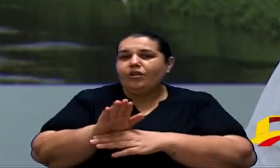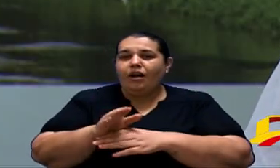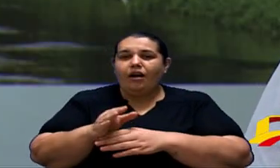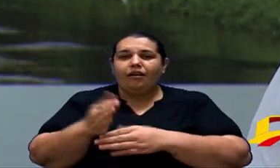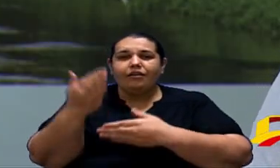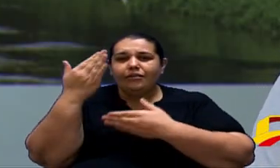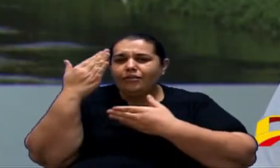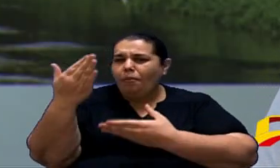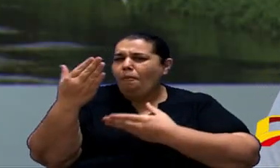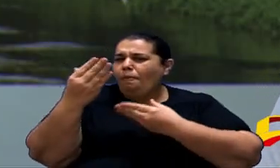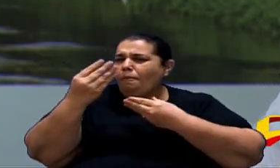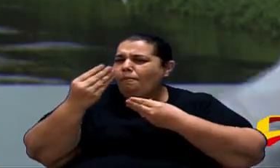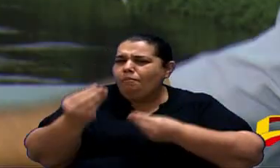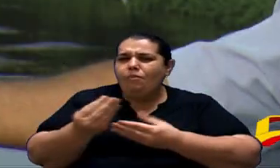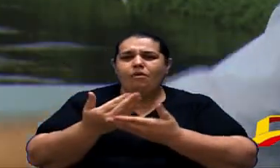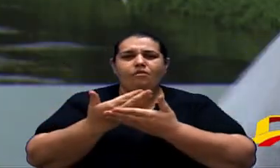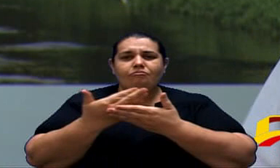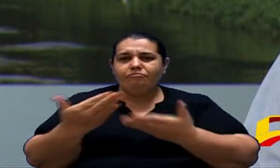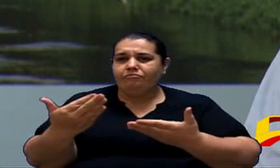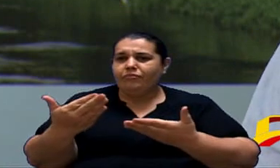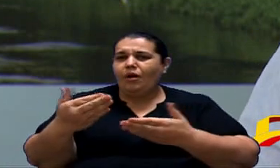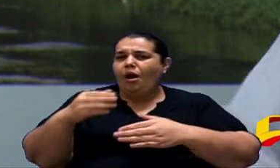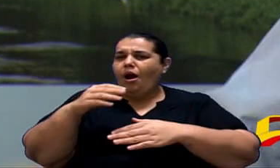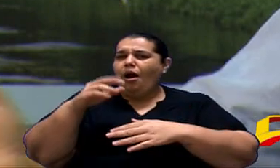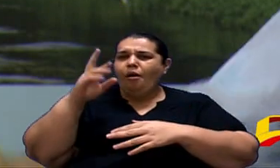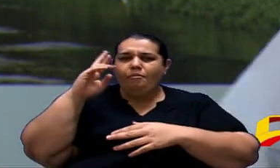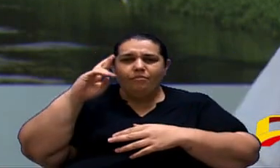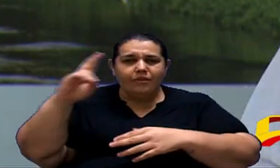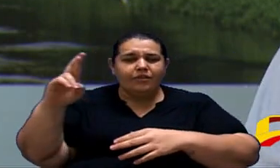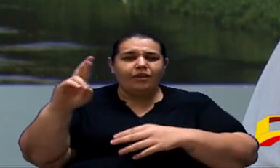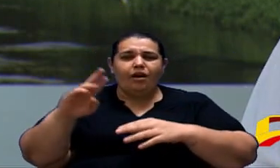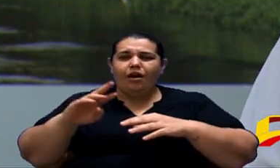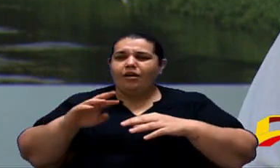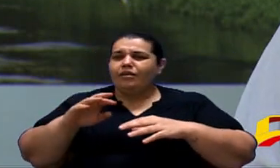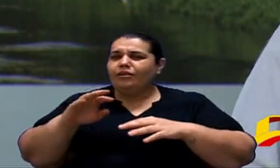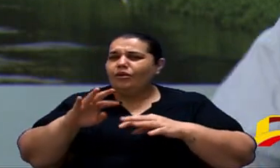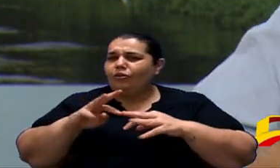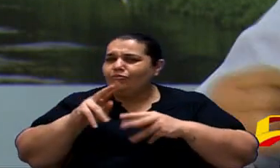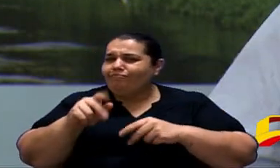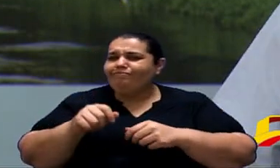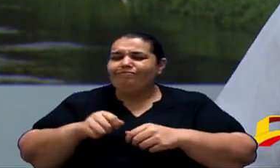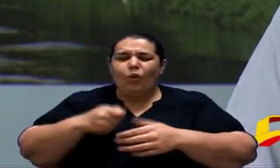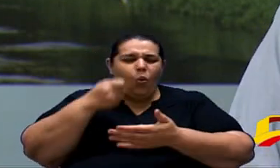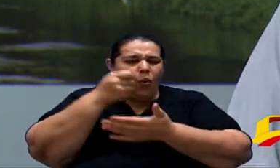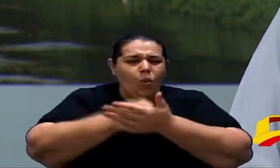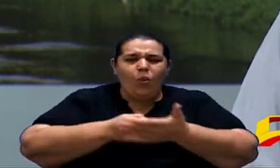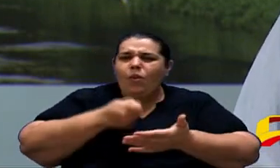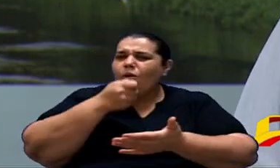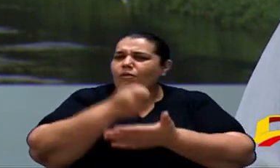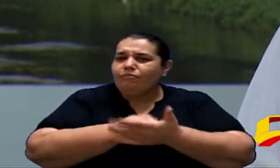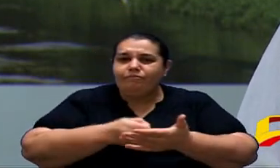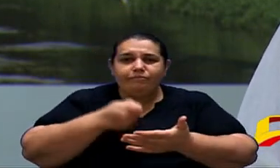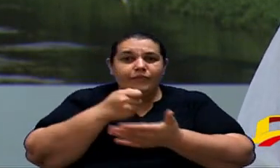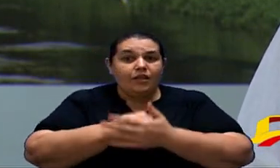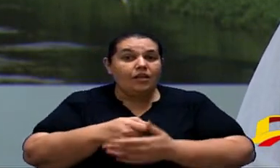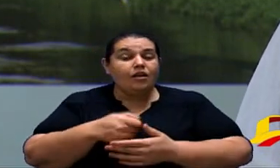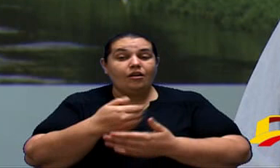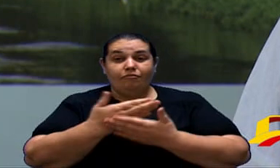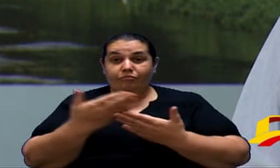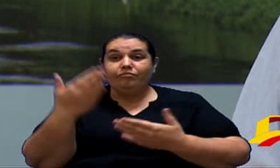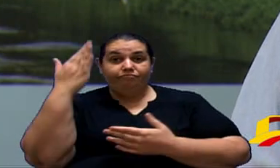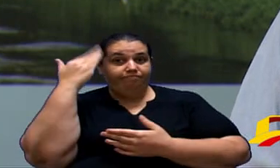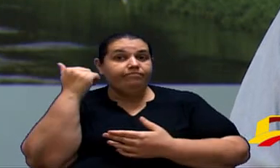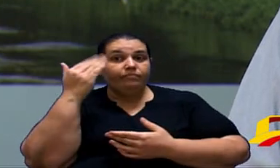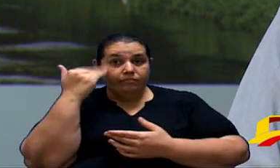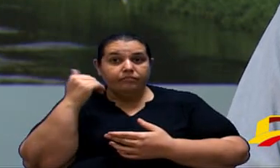muito a todos vocês aí. o presidente da federação, que também faz os corres dele, que é muito corrido, a gente sabe disso,